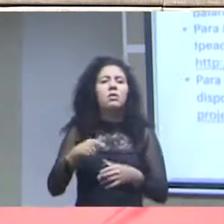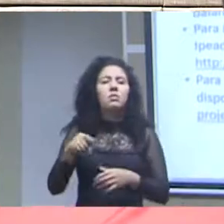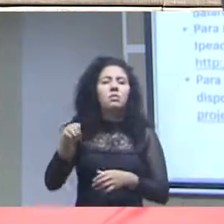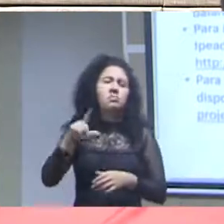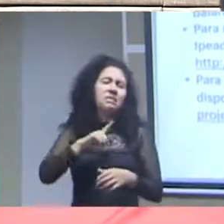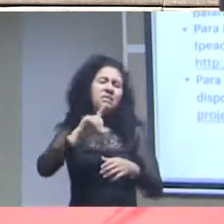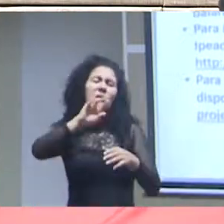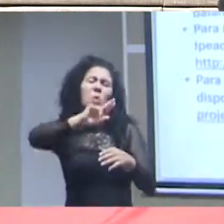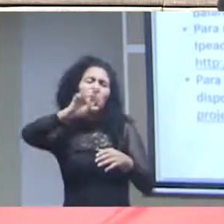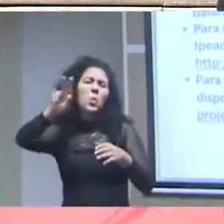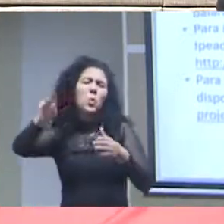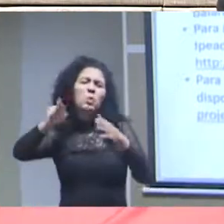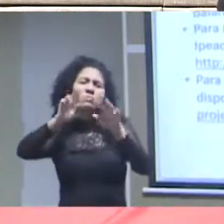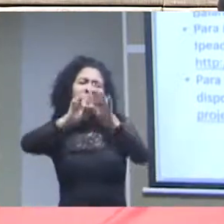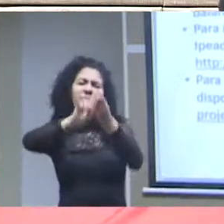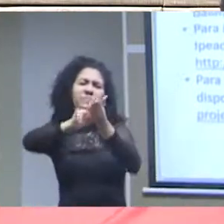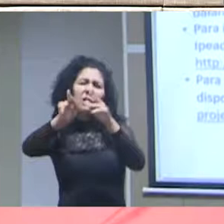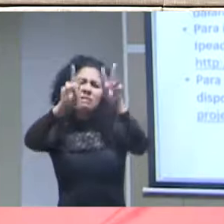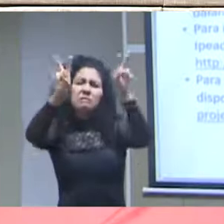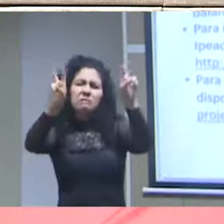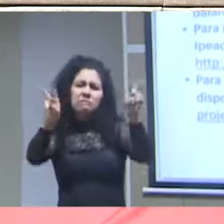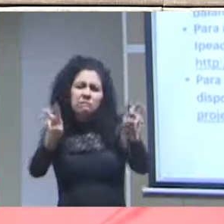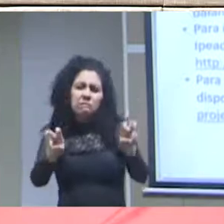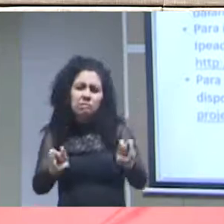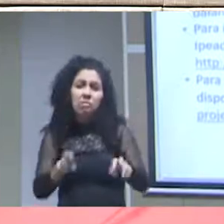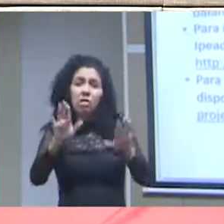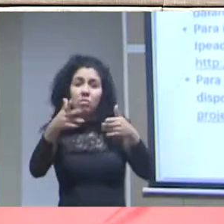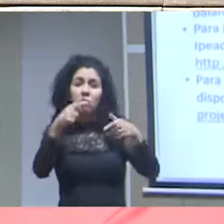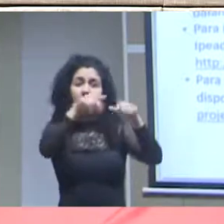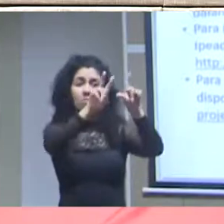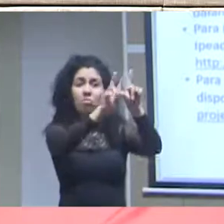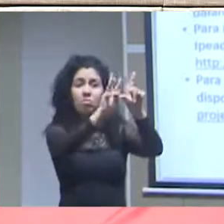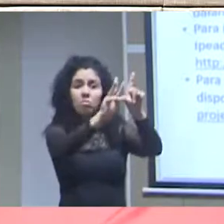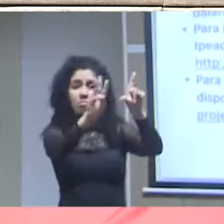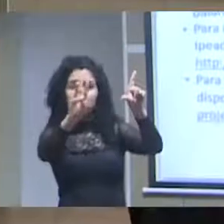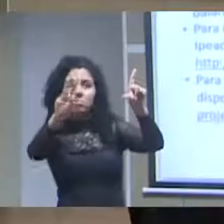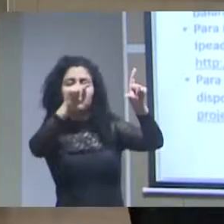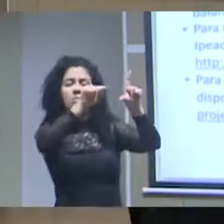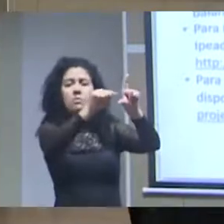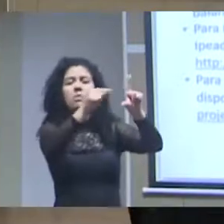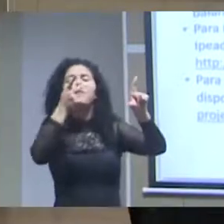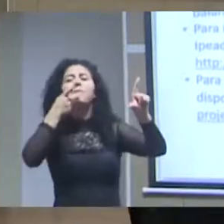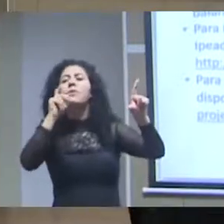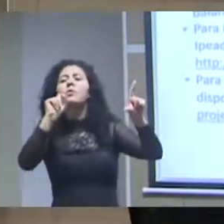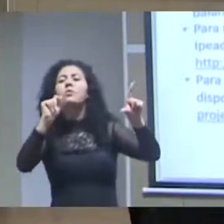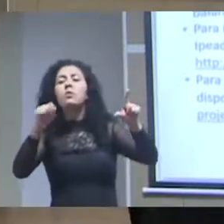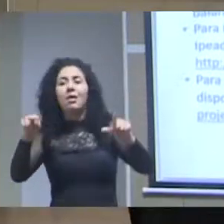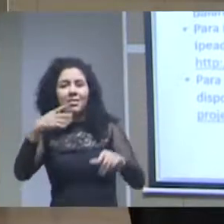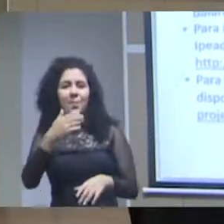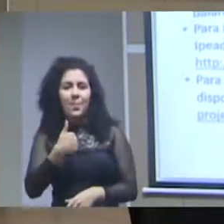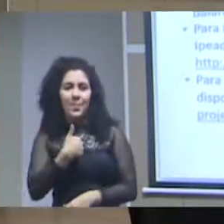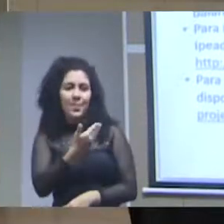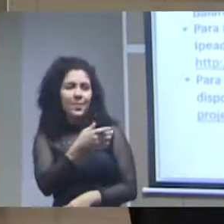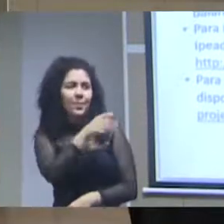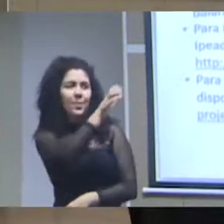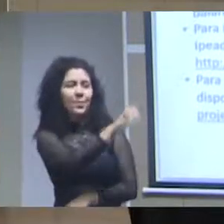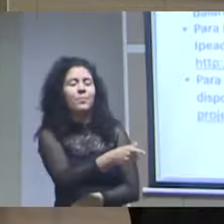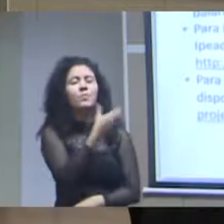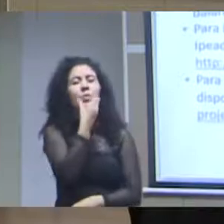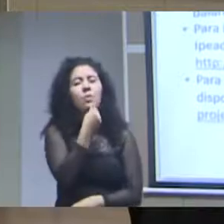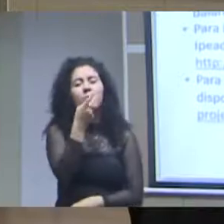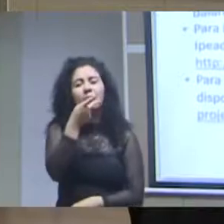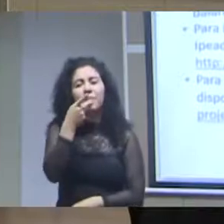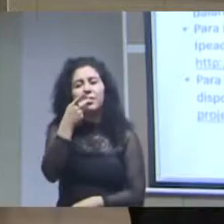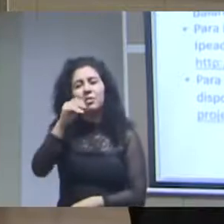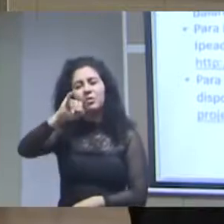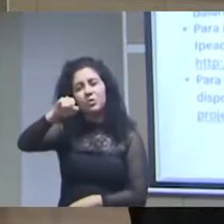o portal disponibiliza como o colega aqui do Jardim Botânico falou uma API ou seja uma